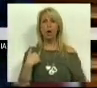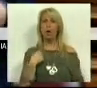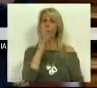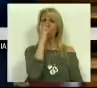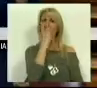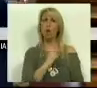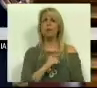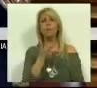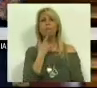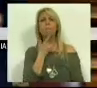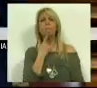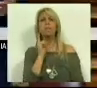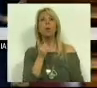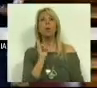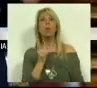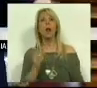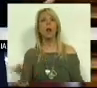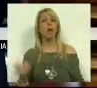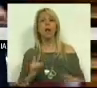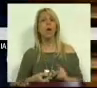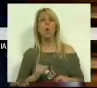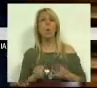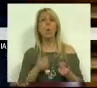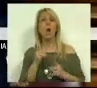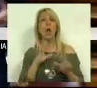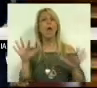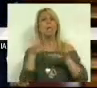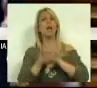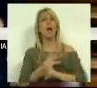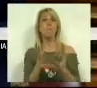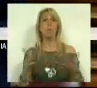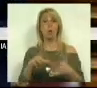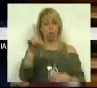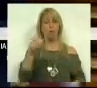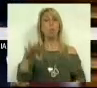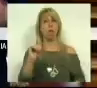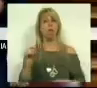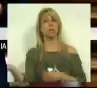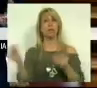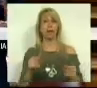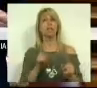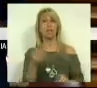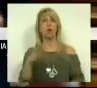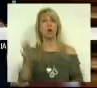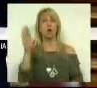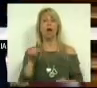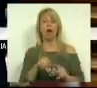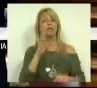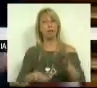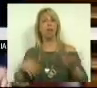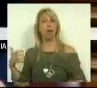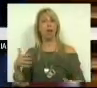perceber qual era a habilidade que a maioria, e neste caso também o PS, trariam à Assembleia da República para recusar aquilo que é